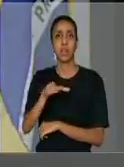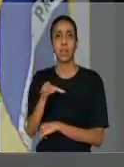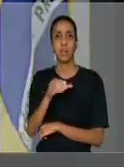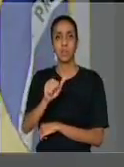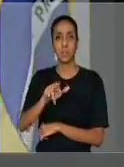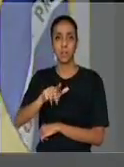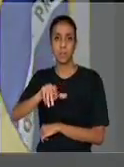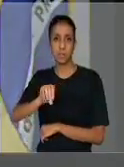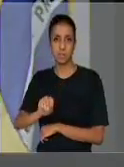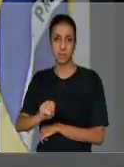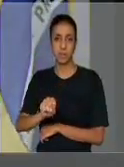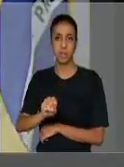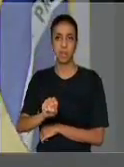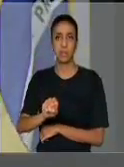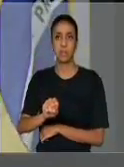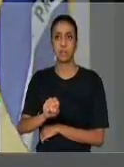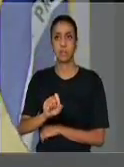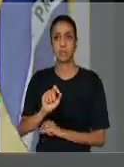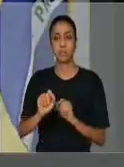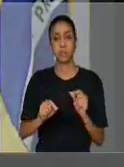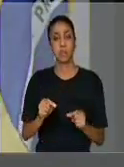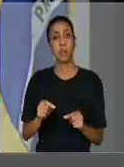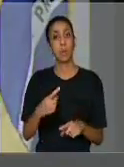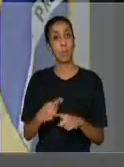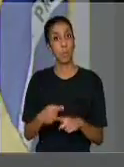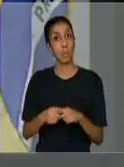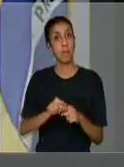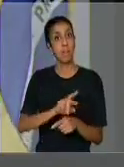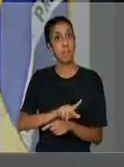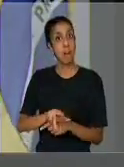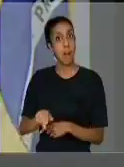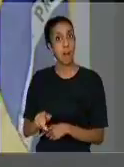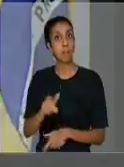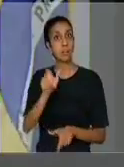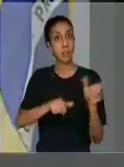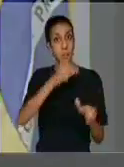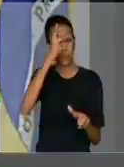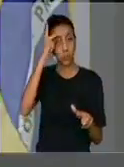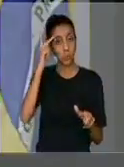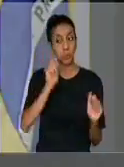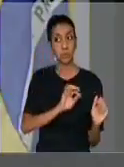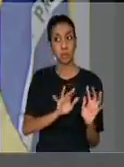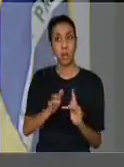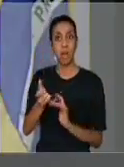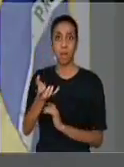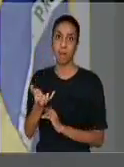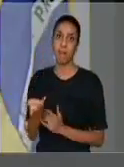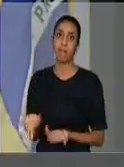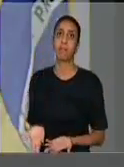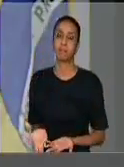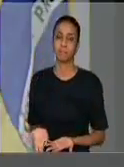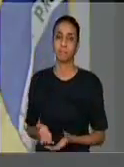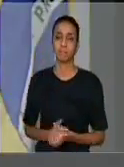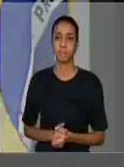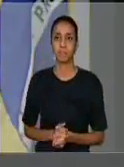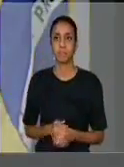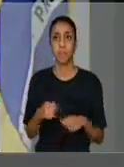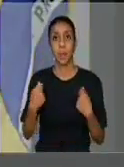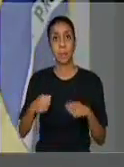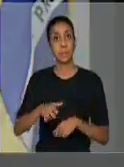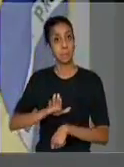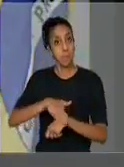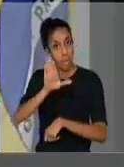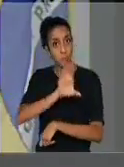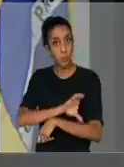atender, principalmente, uma demanda que é crescente, e a universidade não pode ser invertida nesse sentido, e ter que ter mais